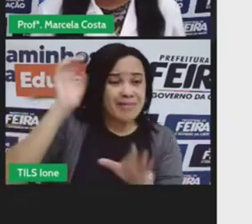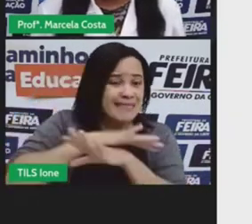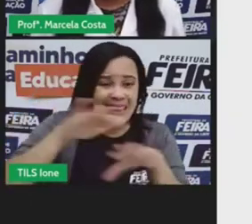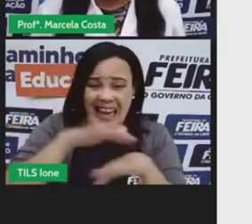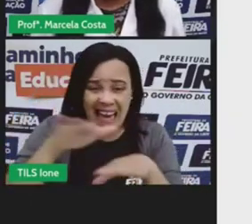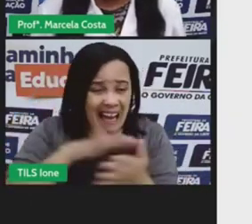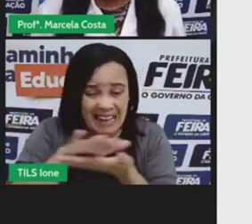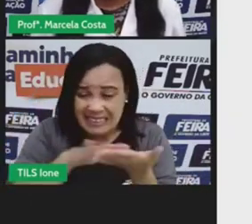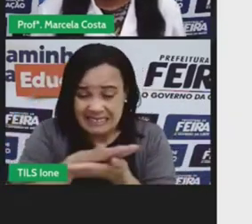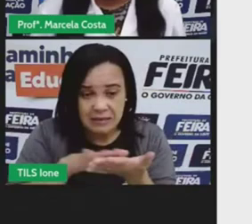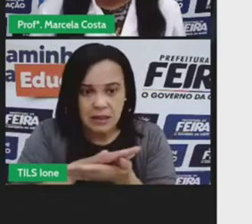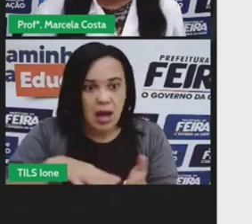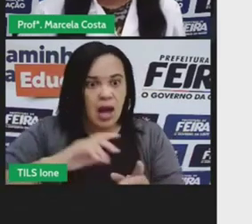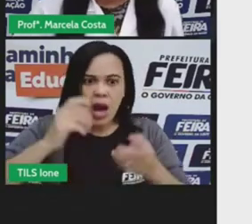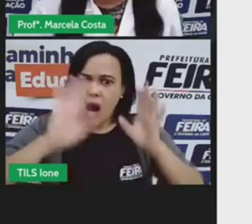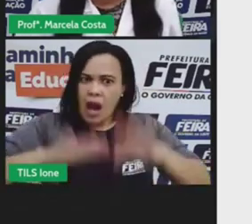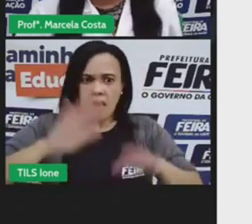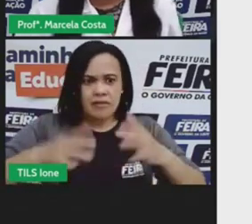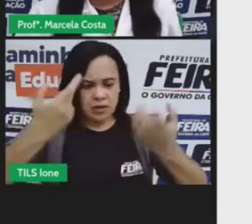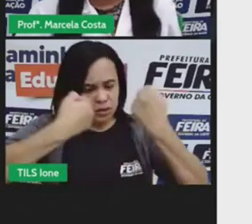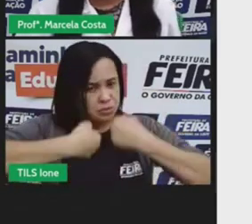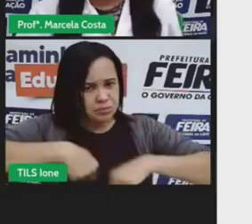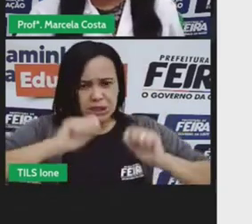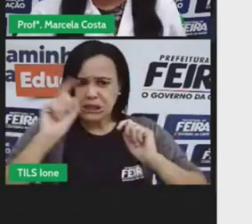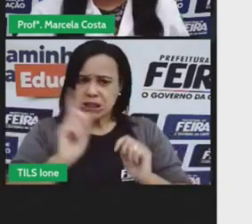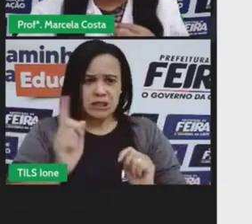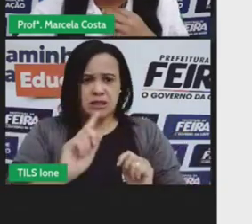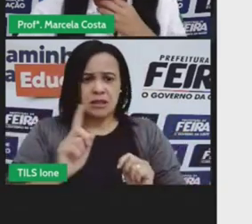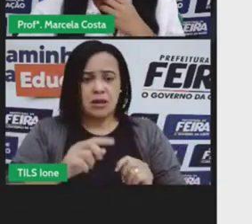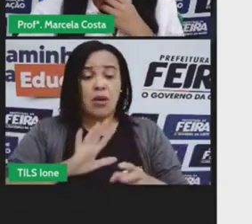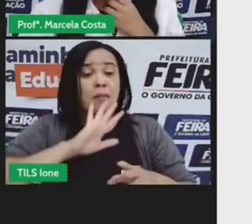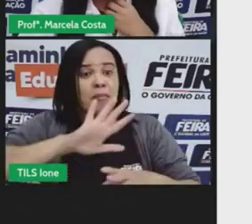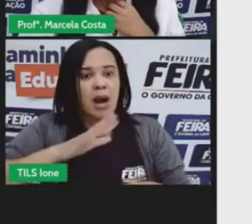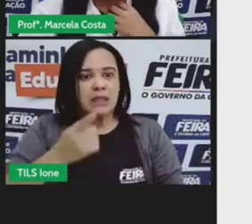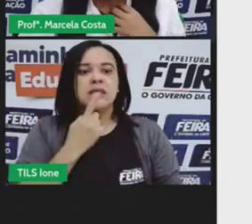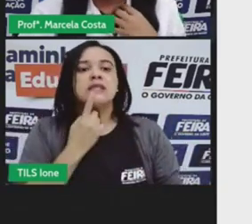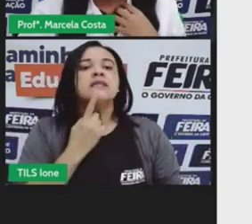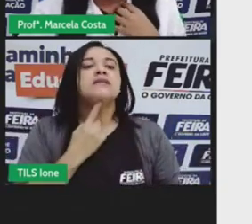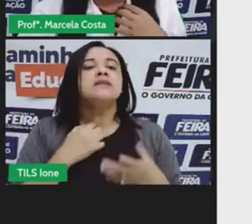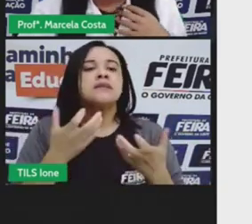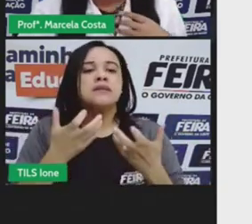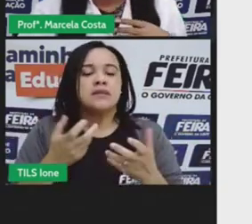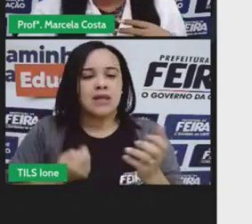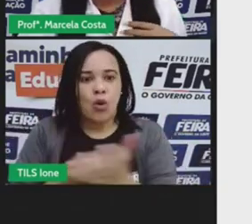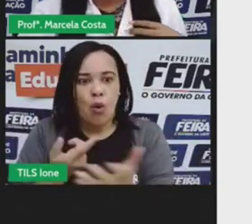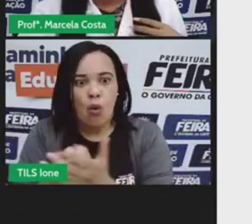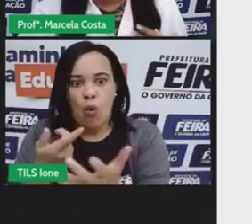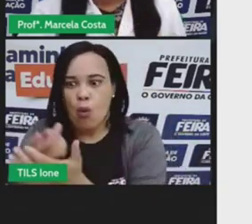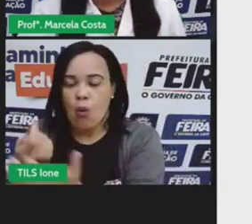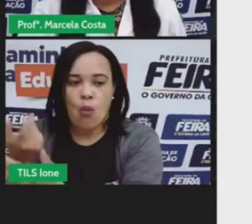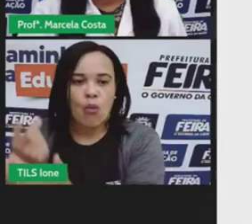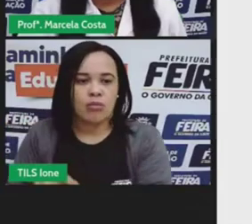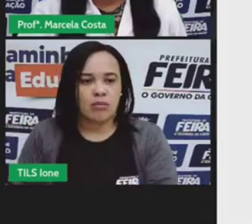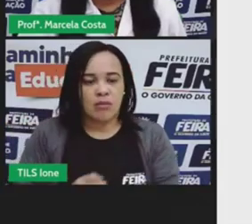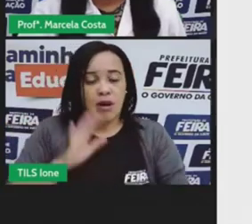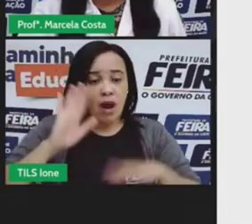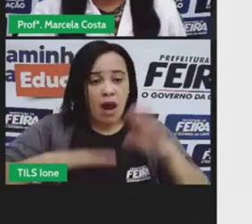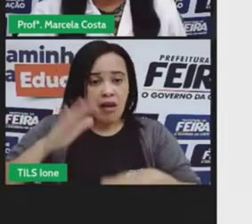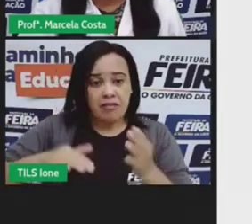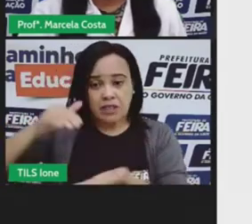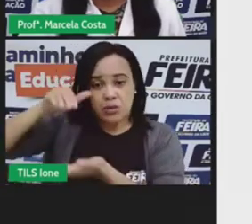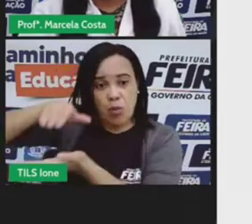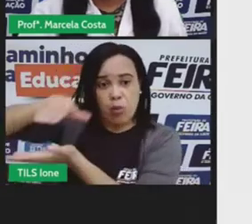necessidade real. Então, é quando alguém acumula diversos produtos,